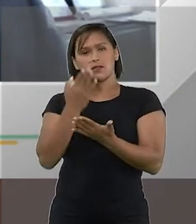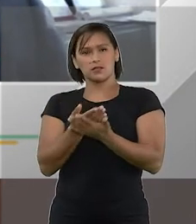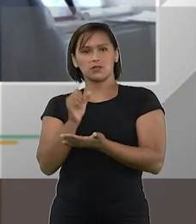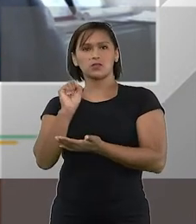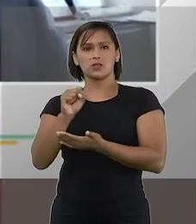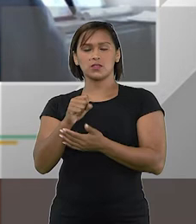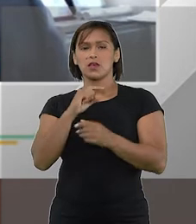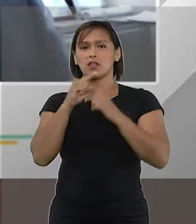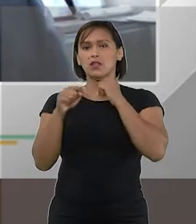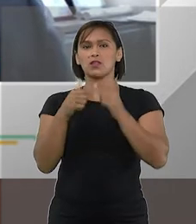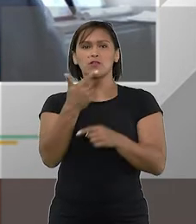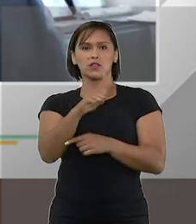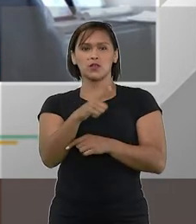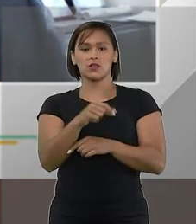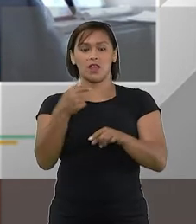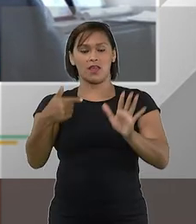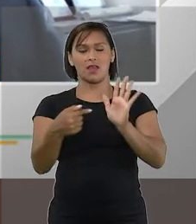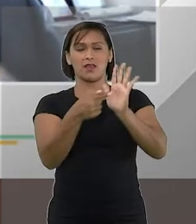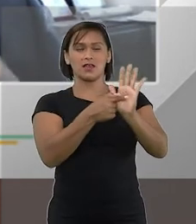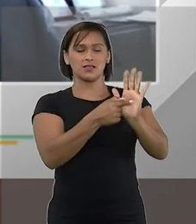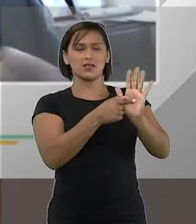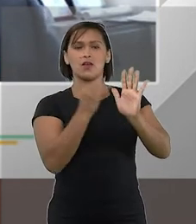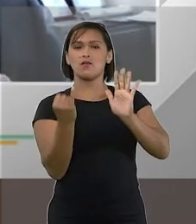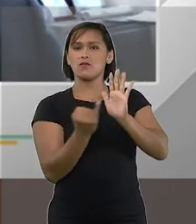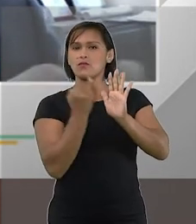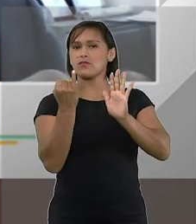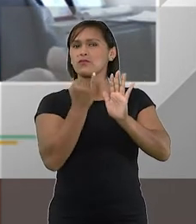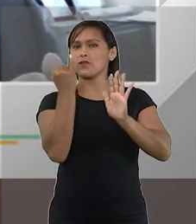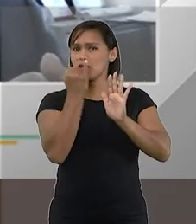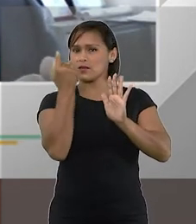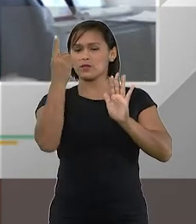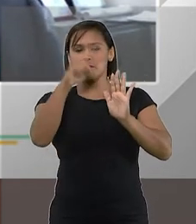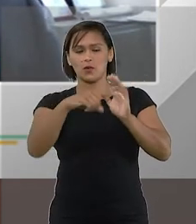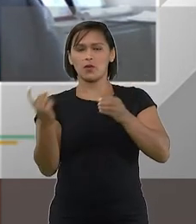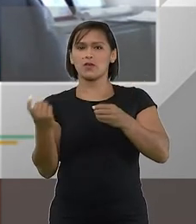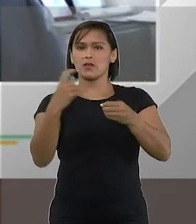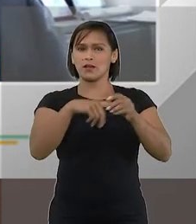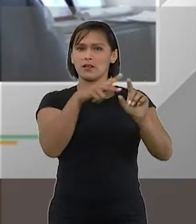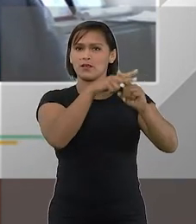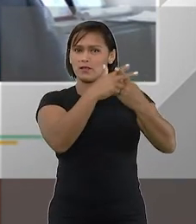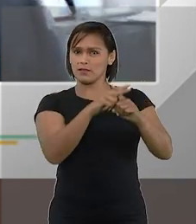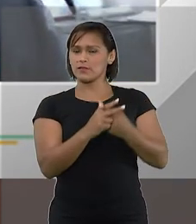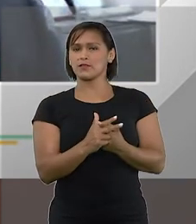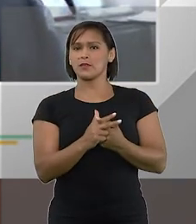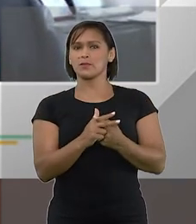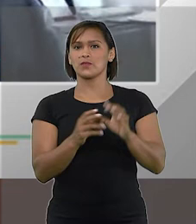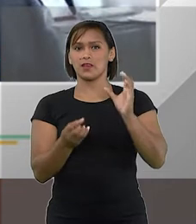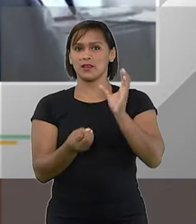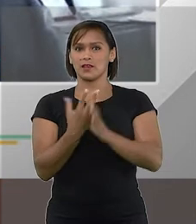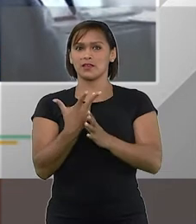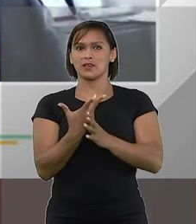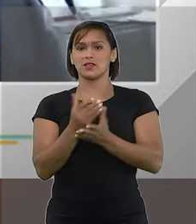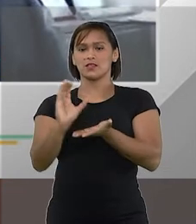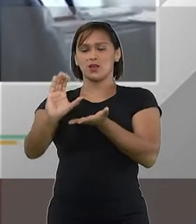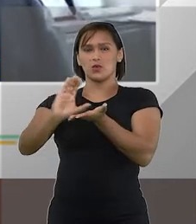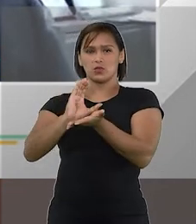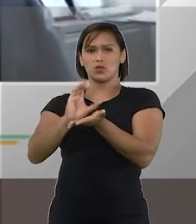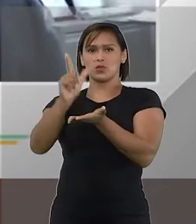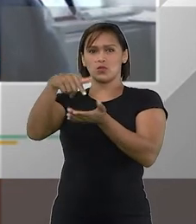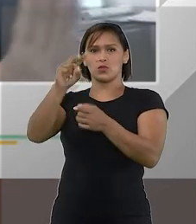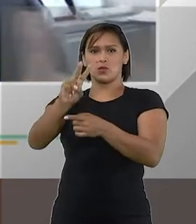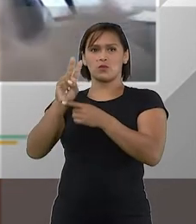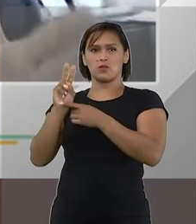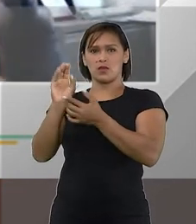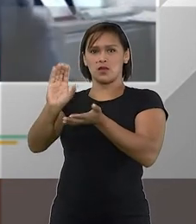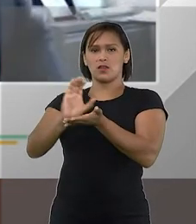é, sem dúvida alguma, um dos pontos mais relevantes da reforma, é a criação do deep financing,